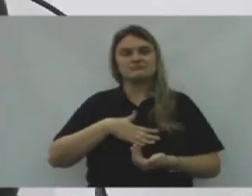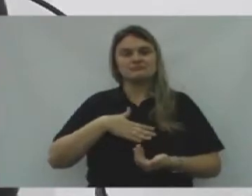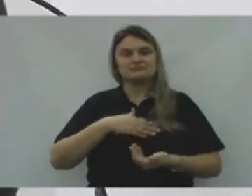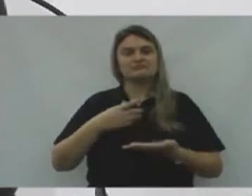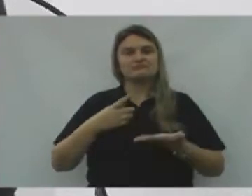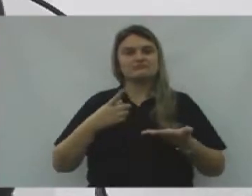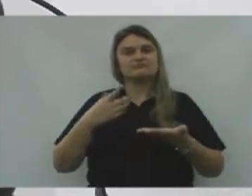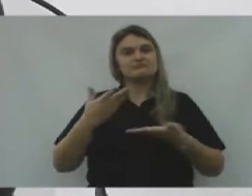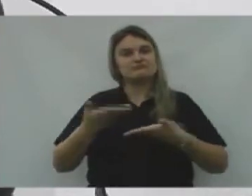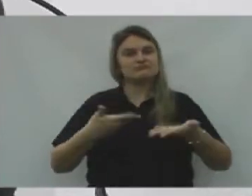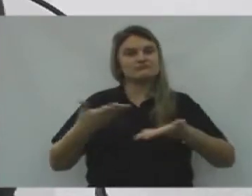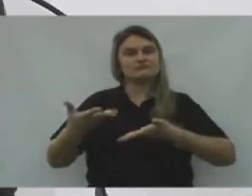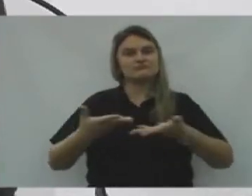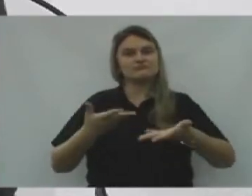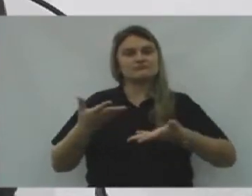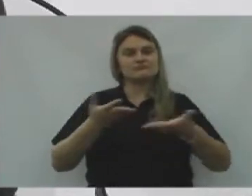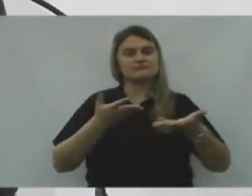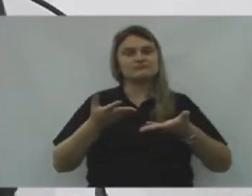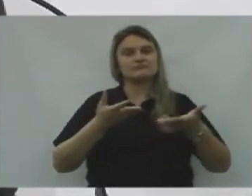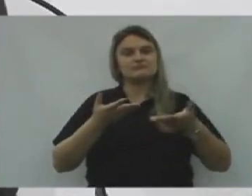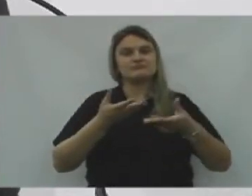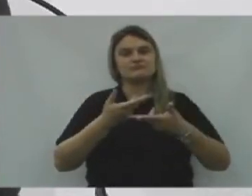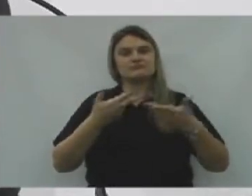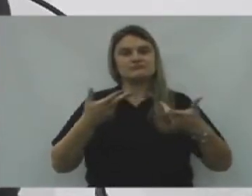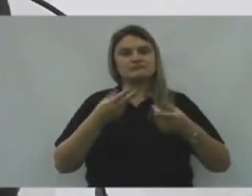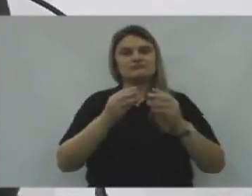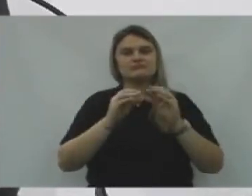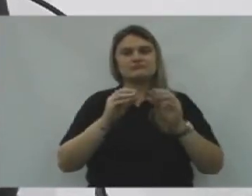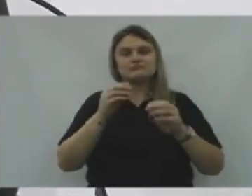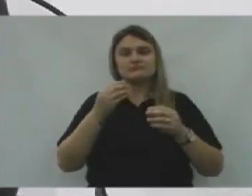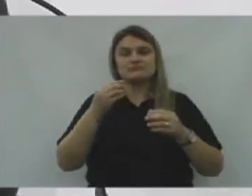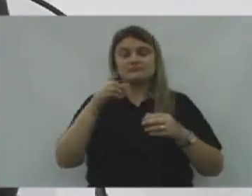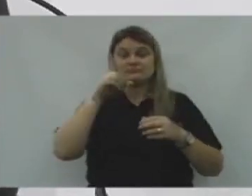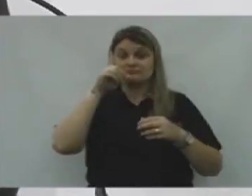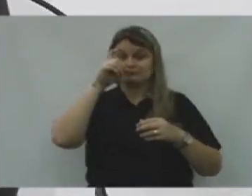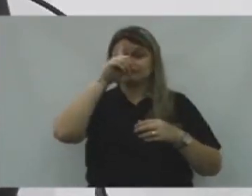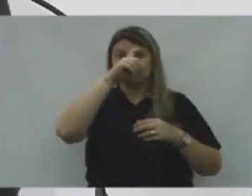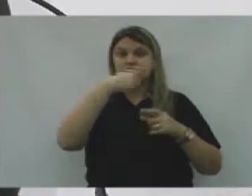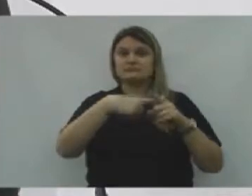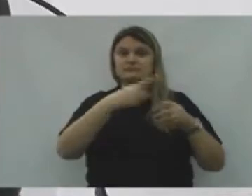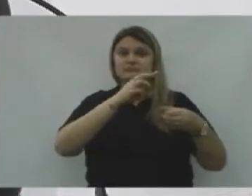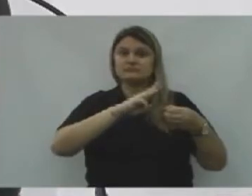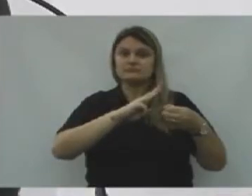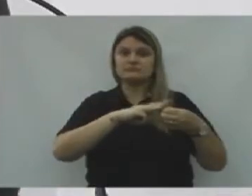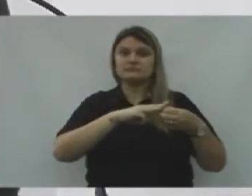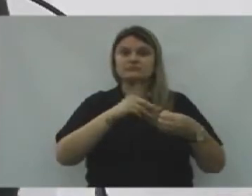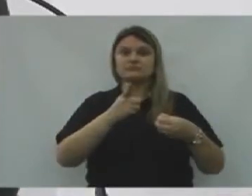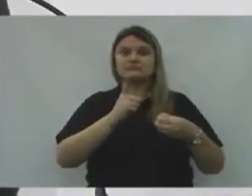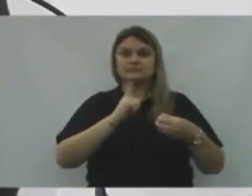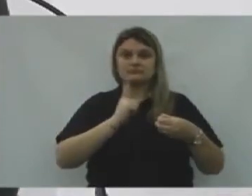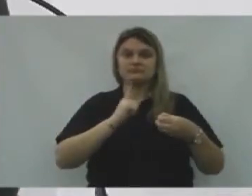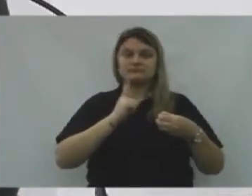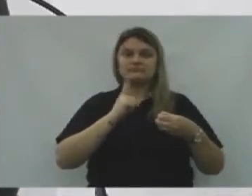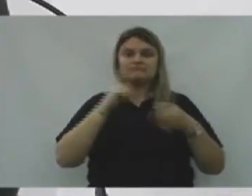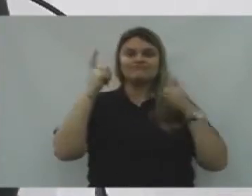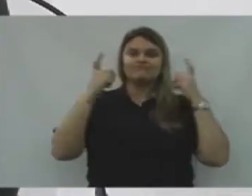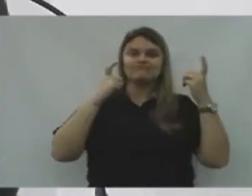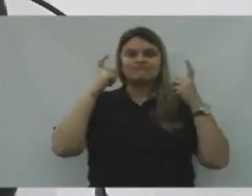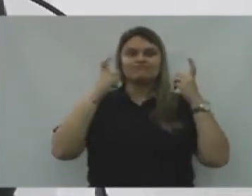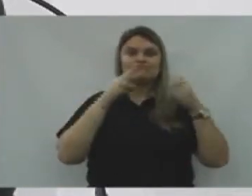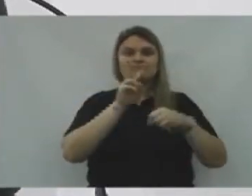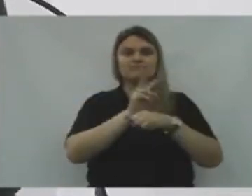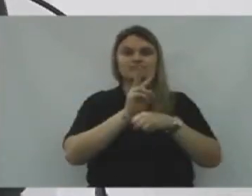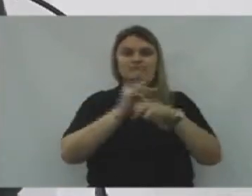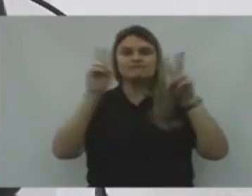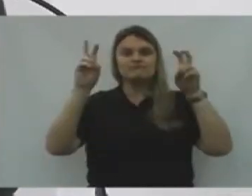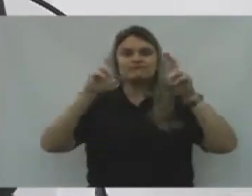tratamos, geralmente, de situações delicadas. um município inteiro que a gente tem que cuidar. São